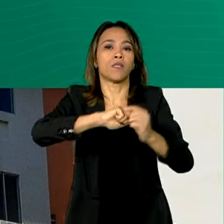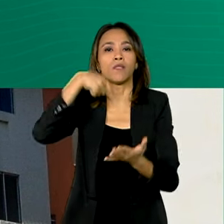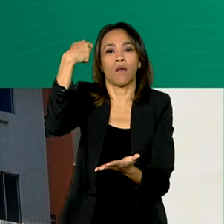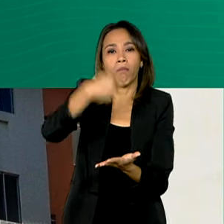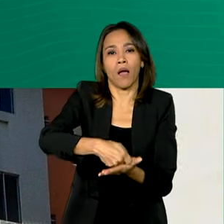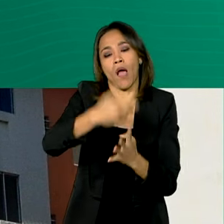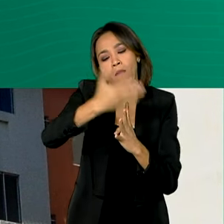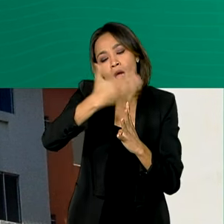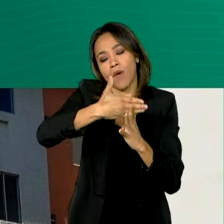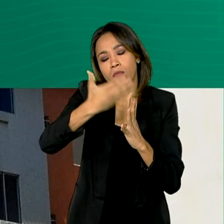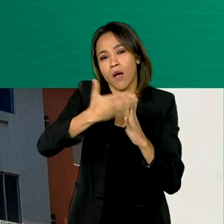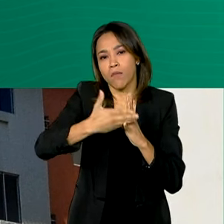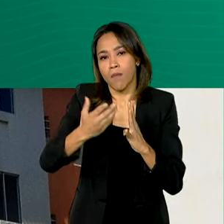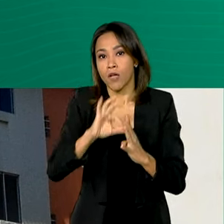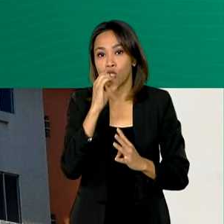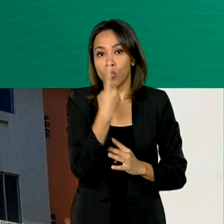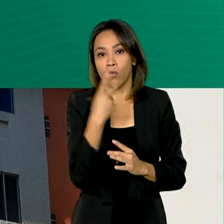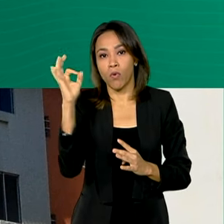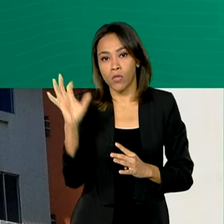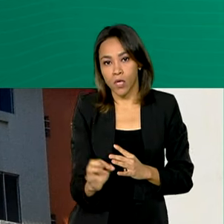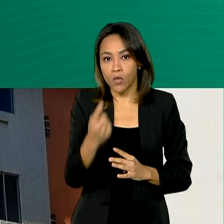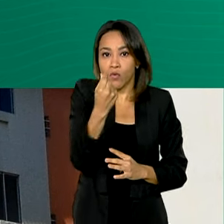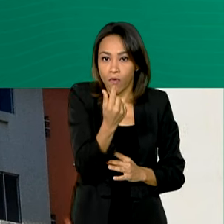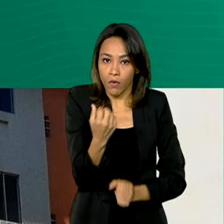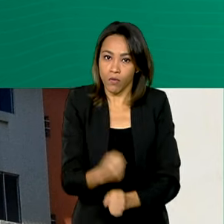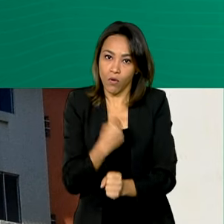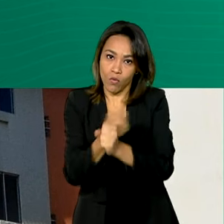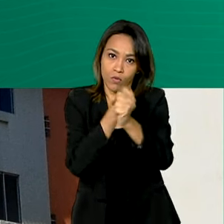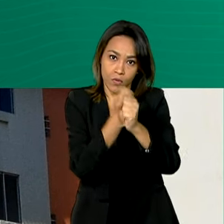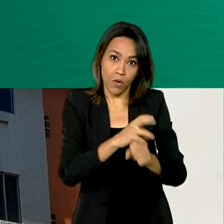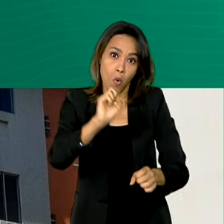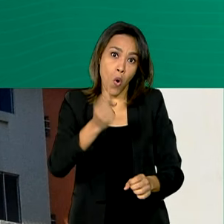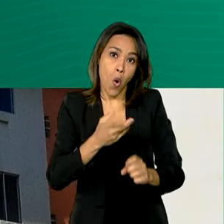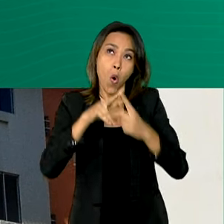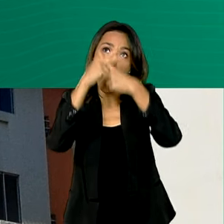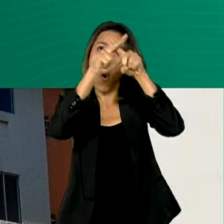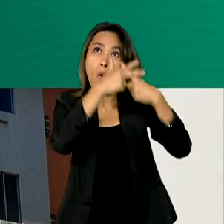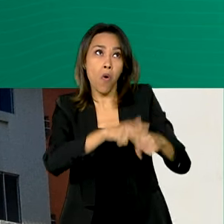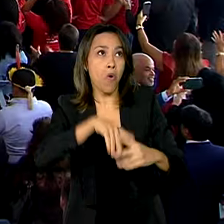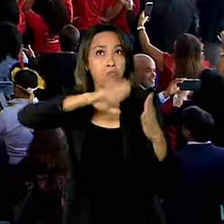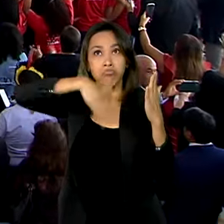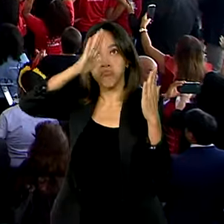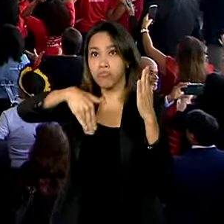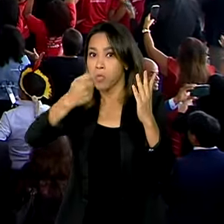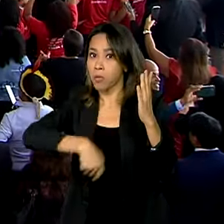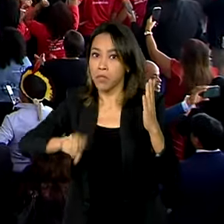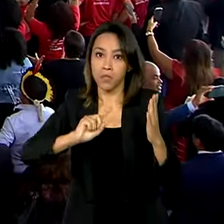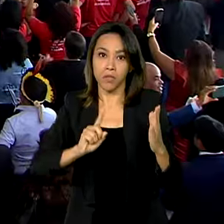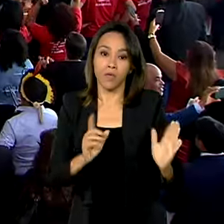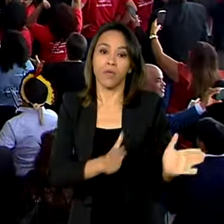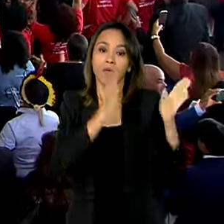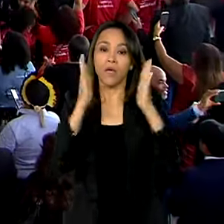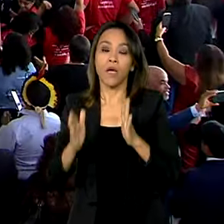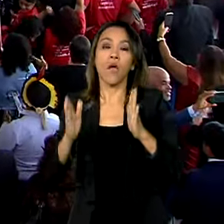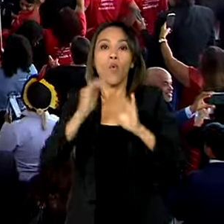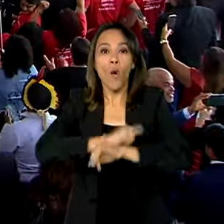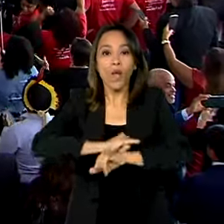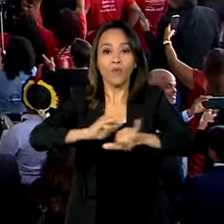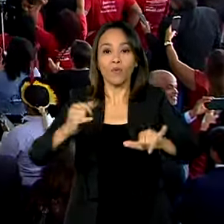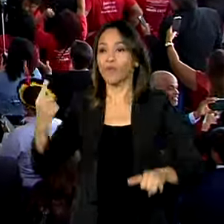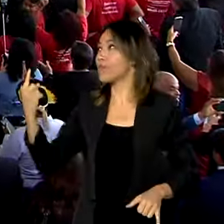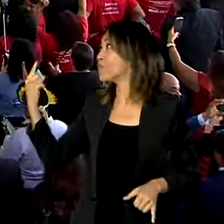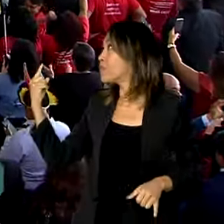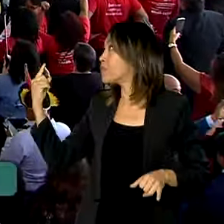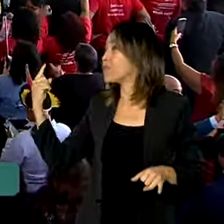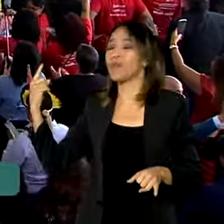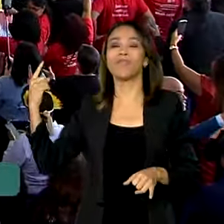contribuição de 1% sobre o valor da construção ou reforma da unidade habitacional. O anúncio foi feito durante cerimônia